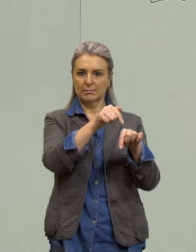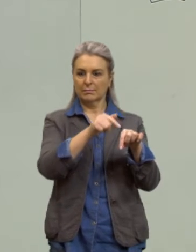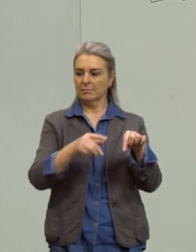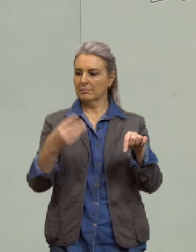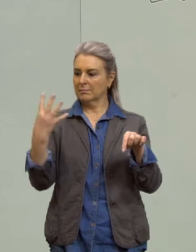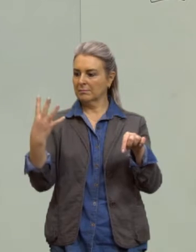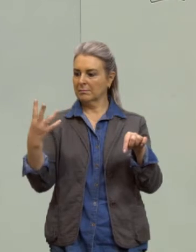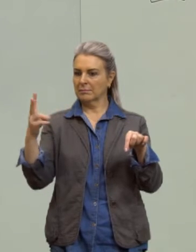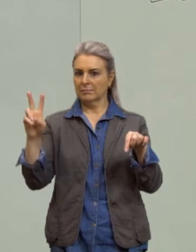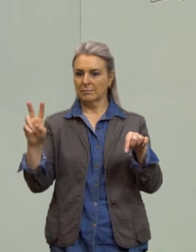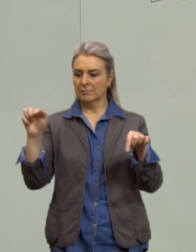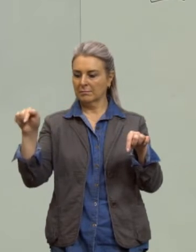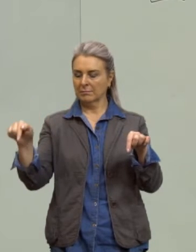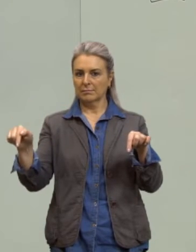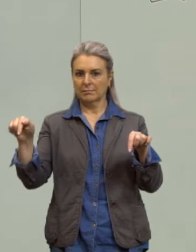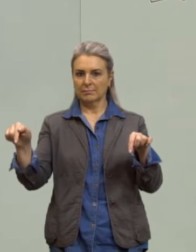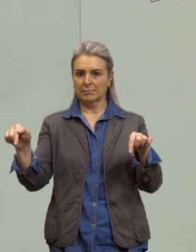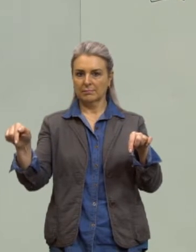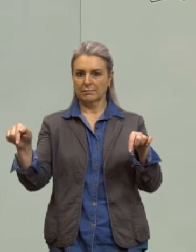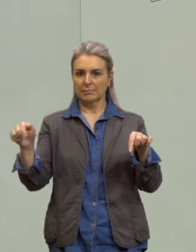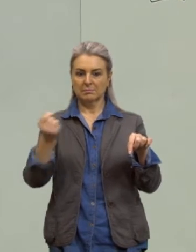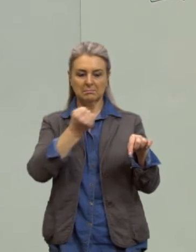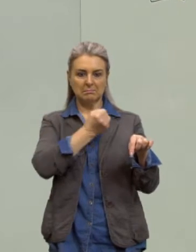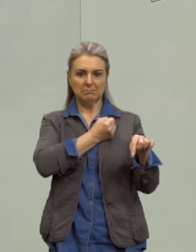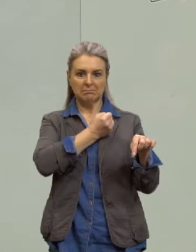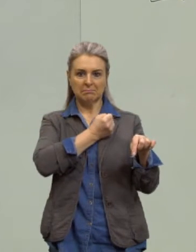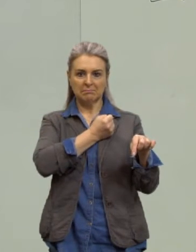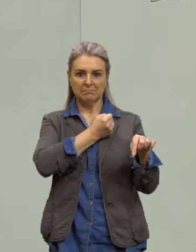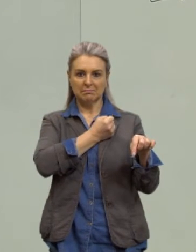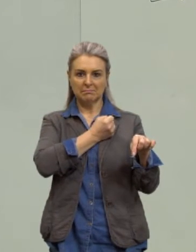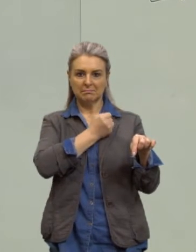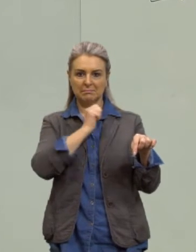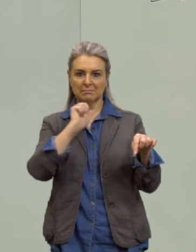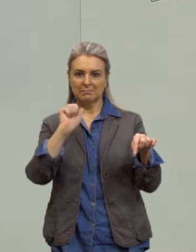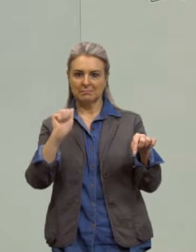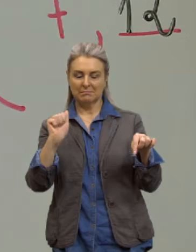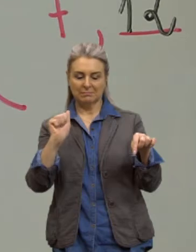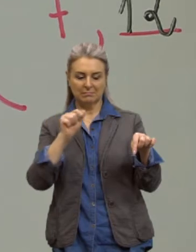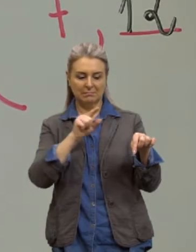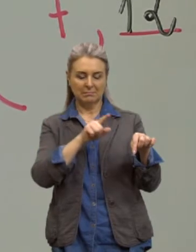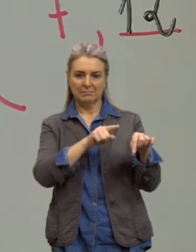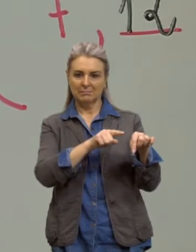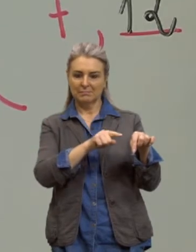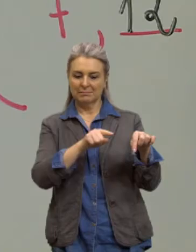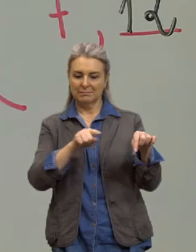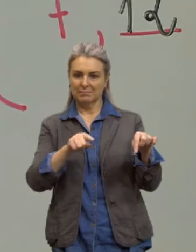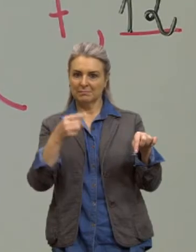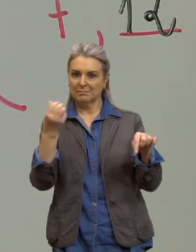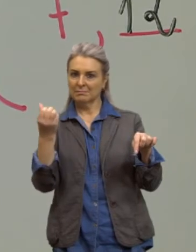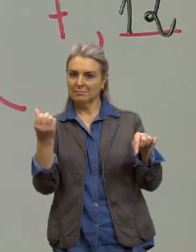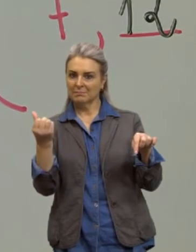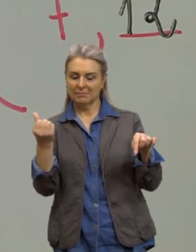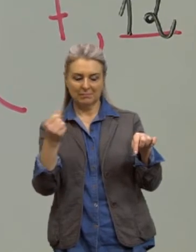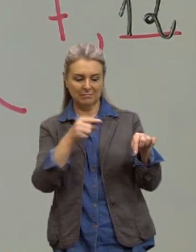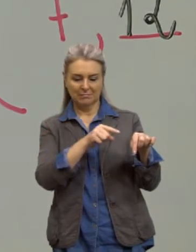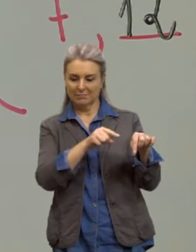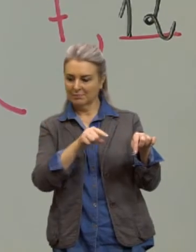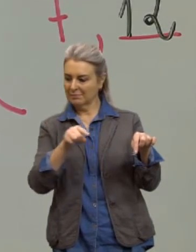quarenta dois meios aritméticos ó seis meios aritméticos